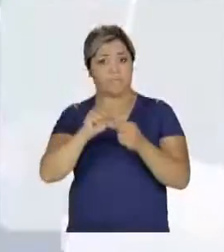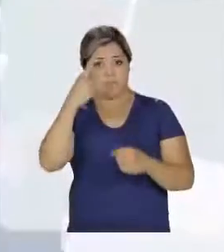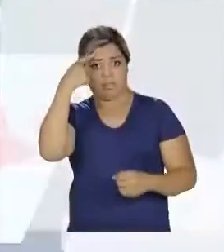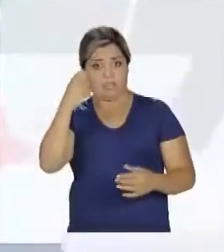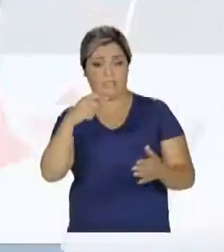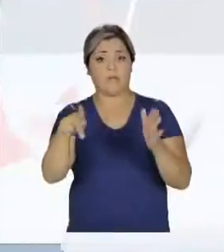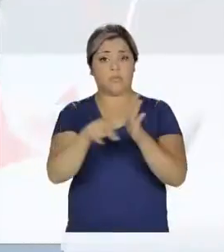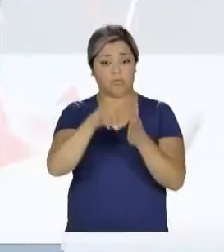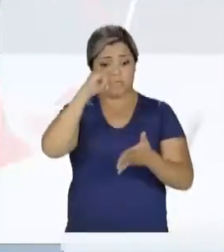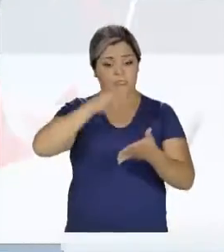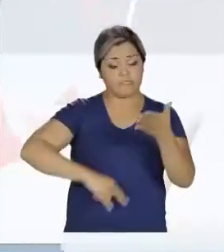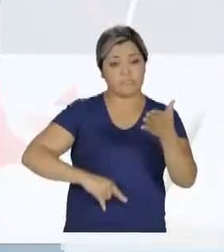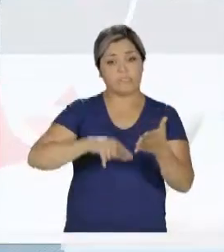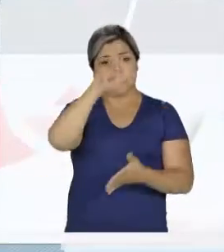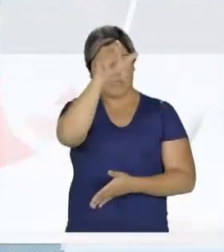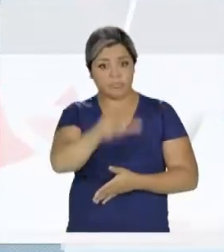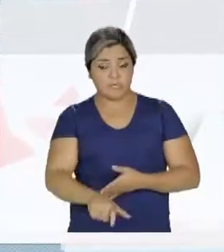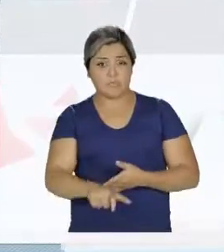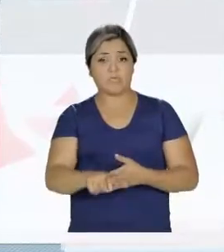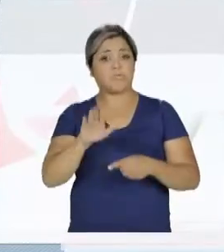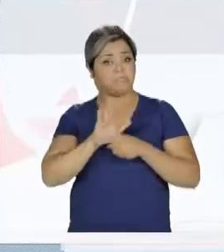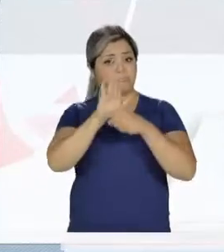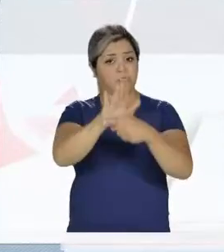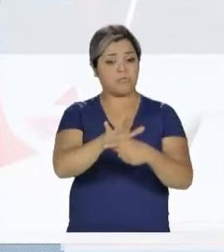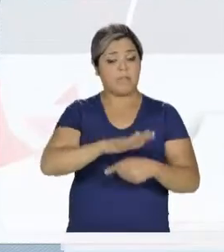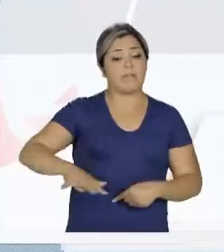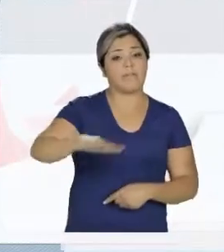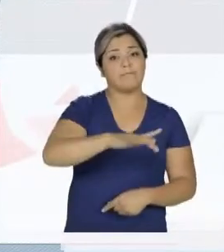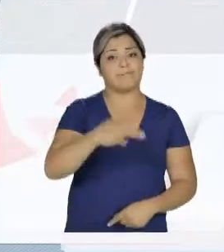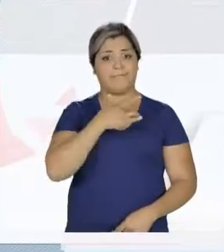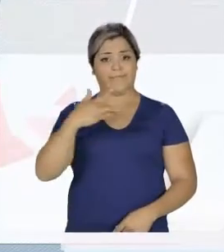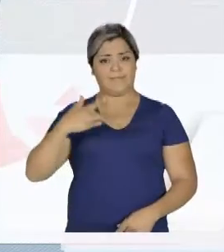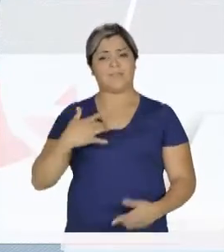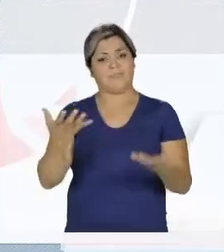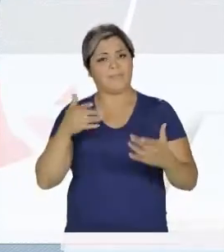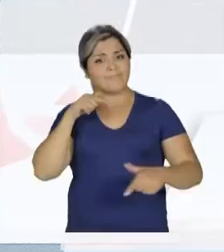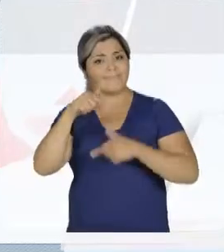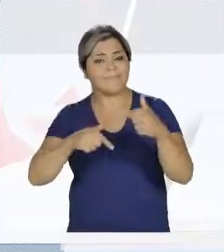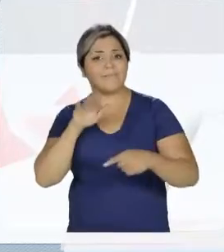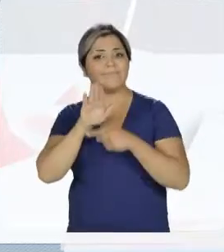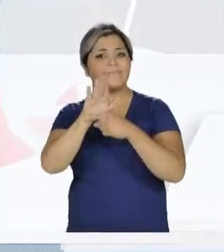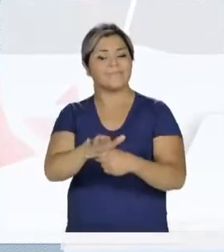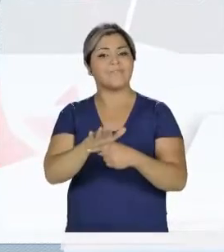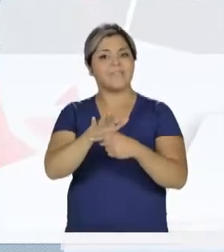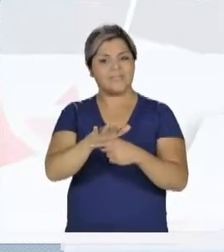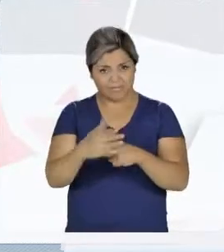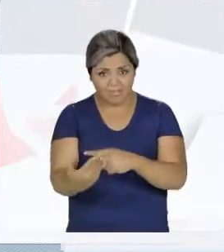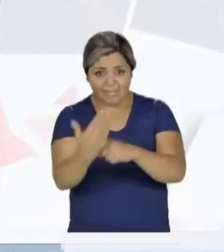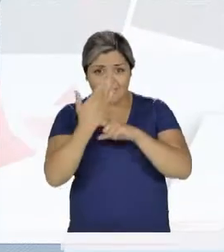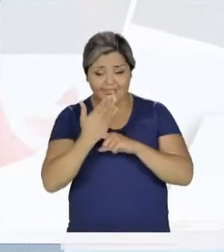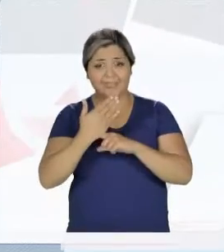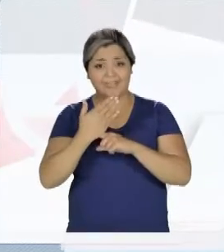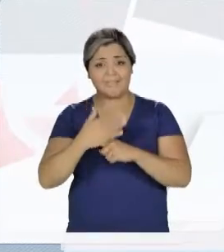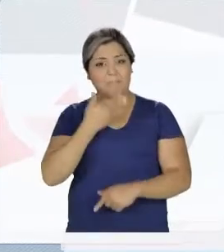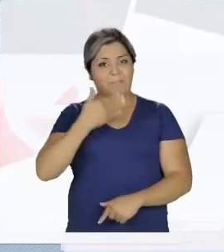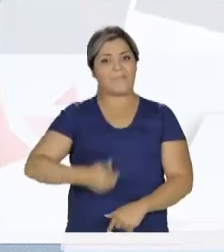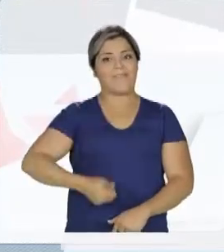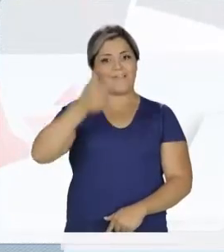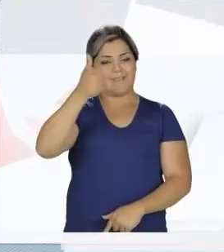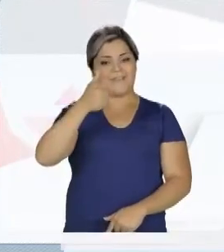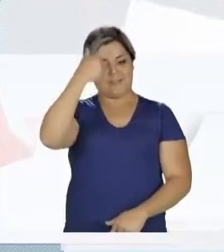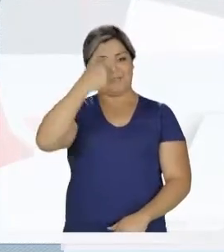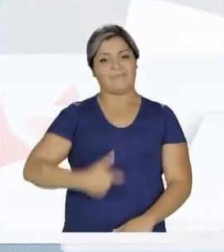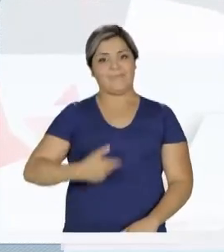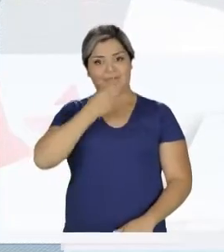Criei o prontuário eletrônico do paciente, beneficiando milhares de pessoas na saúde. Quero continuar trabalhando por você. Com sua ajuda, vamos